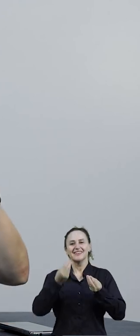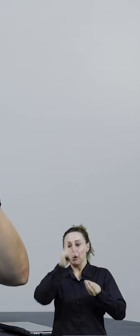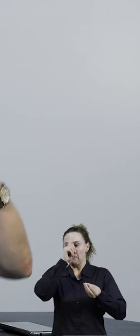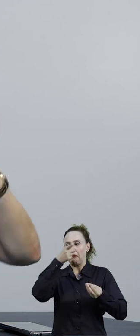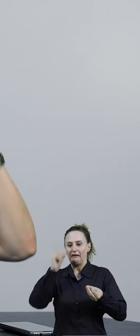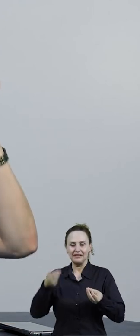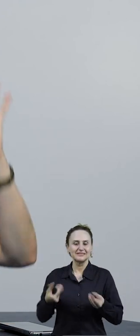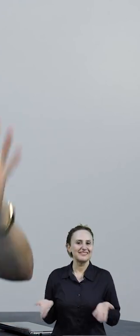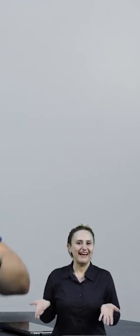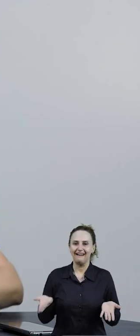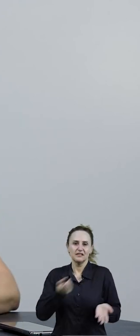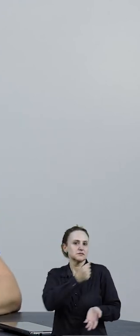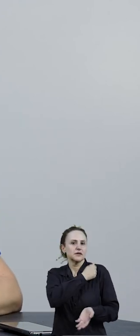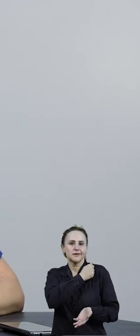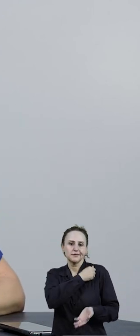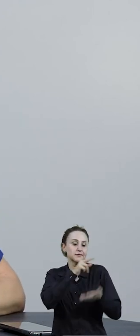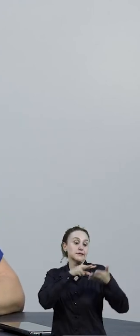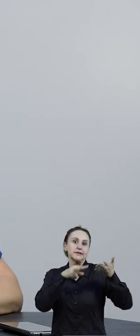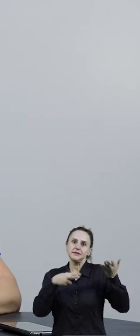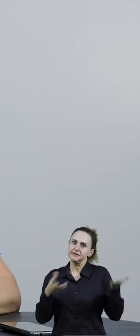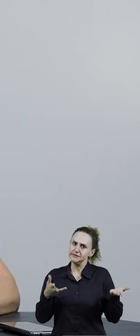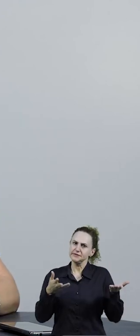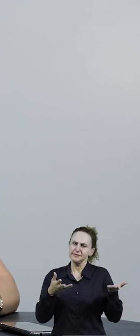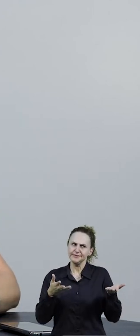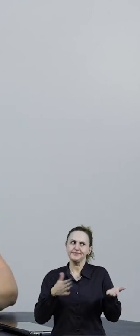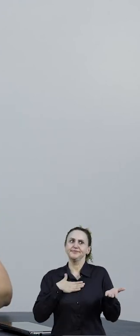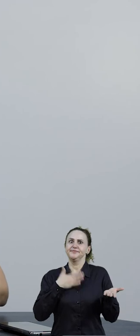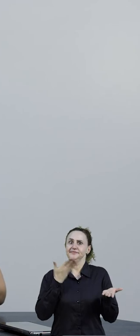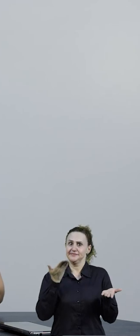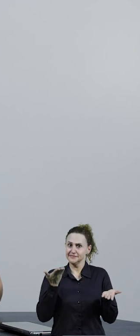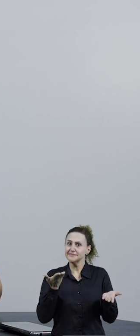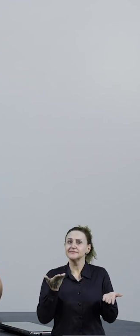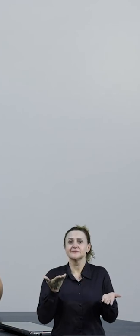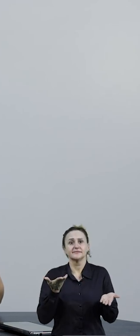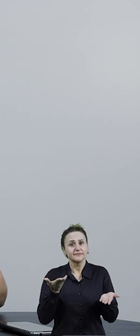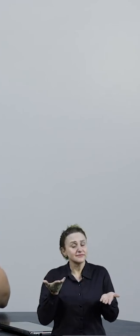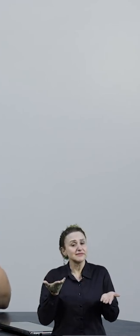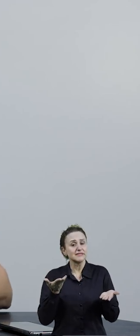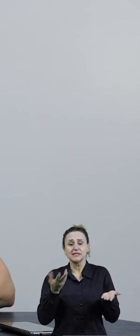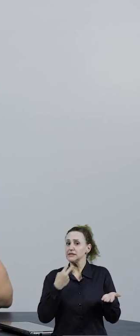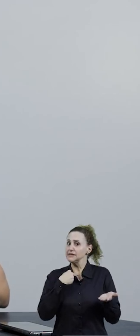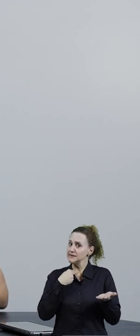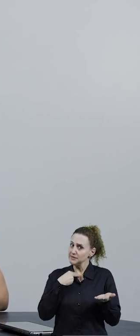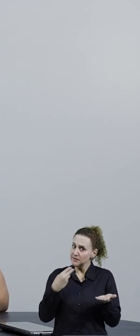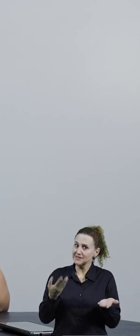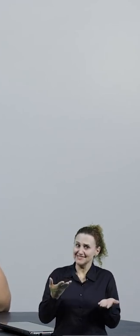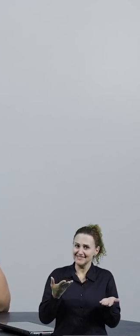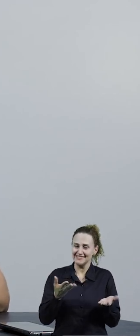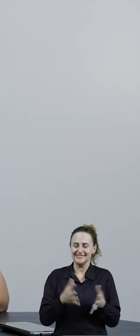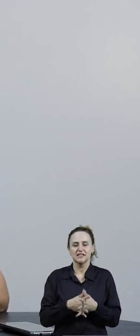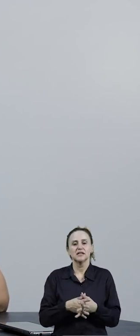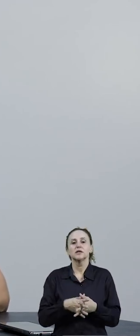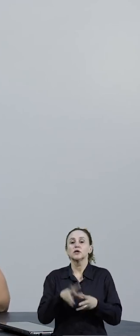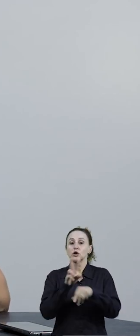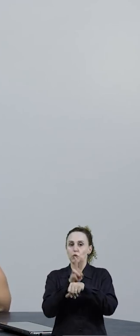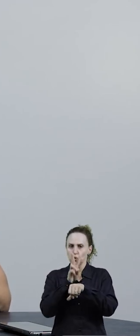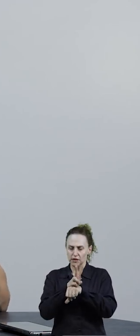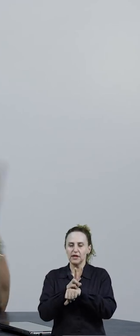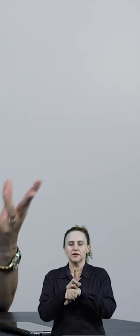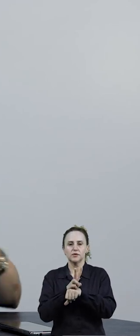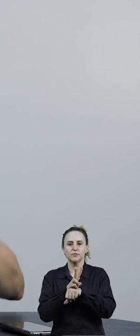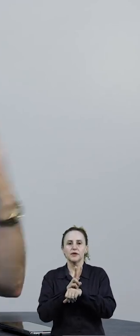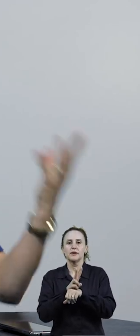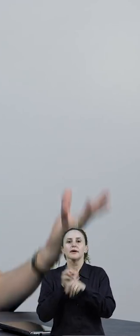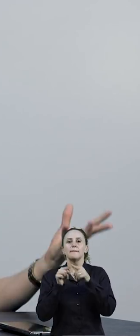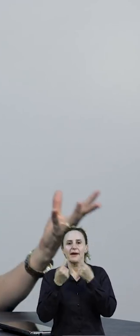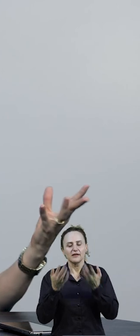mandar os alunos soltos por aí, lendo fanfic, de repente, a gente leva uma surpresa de aluno tá lendo coisa que não deveria, né? Mas, assim, a